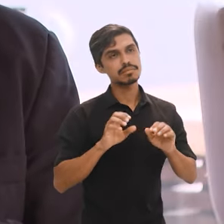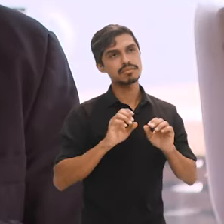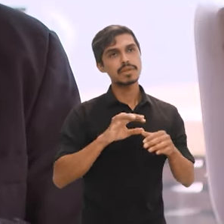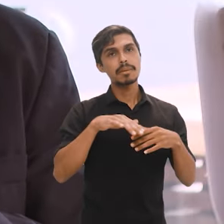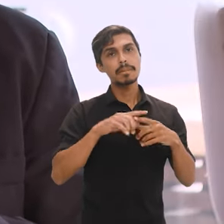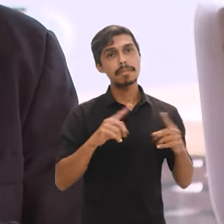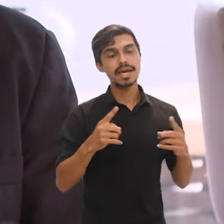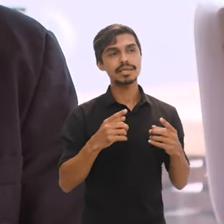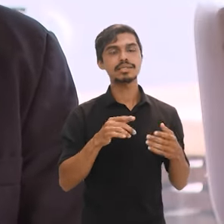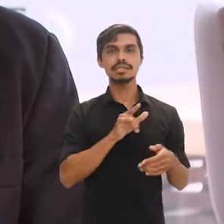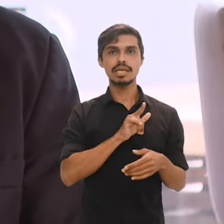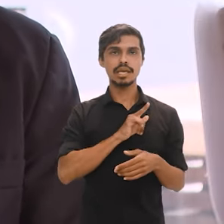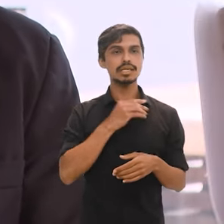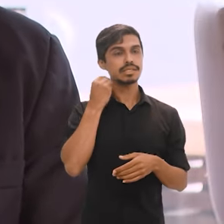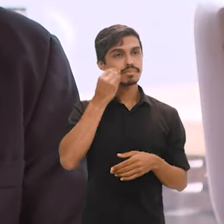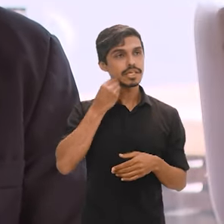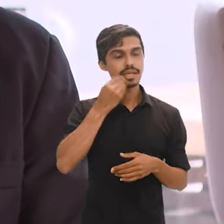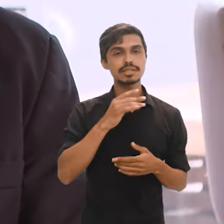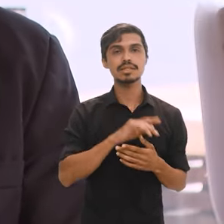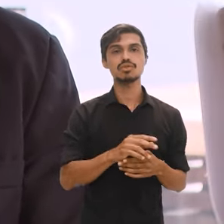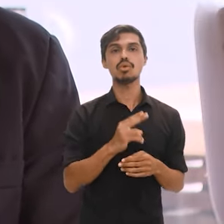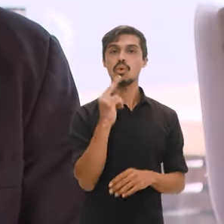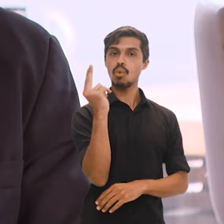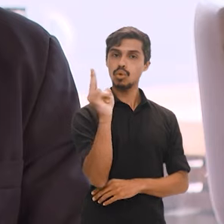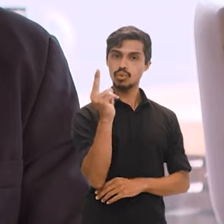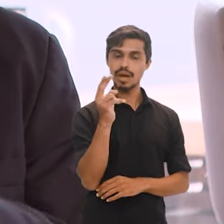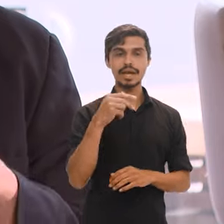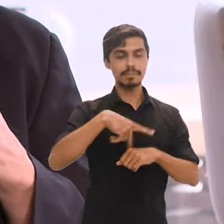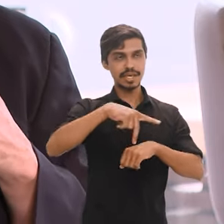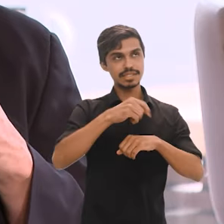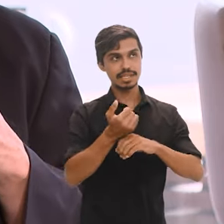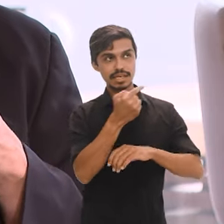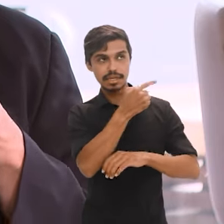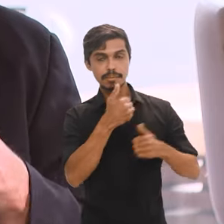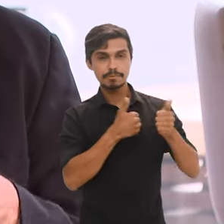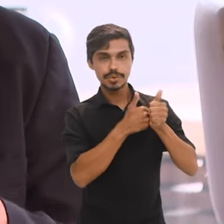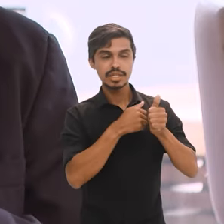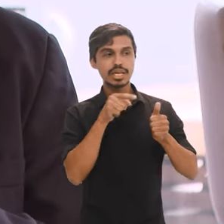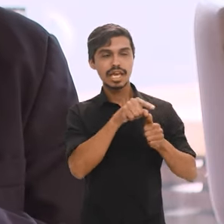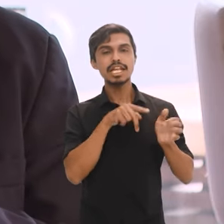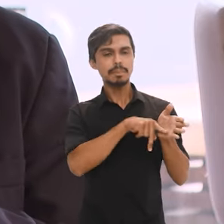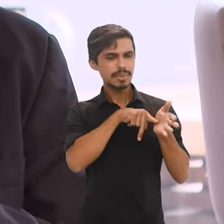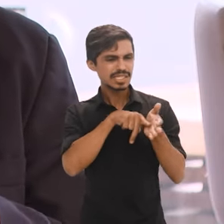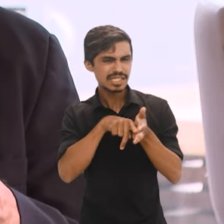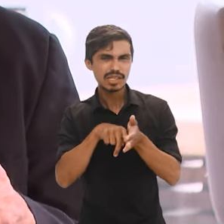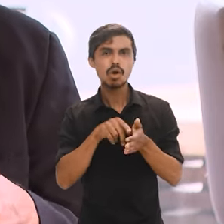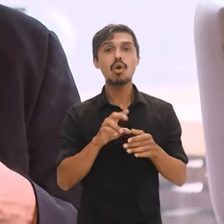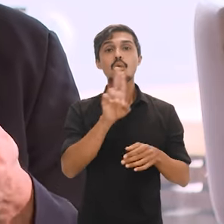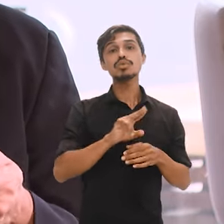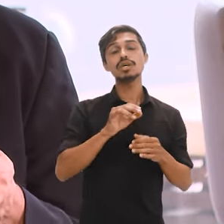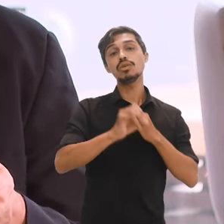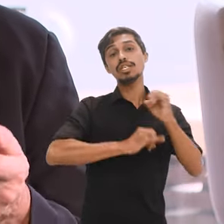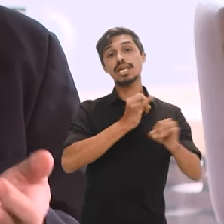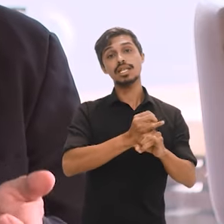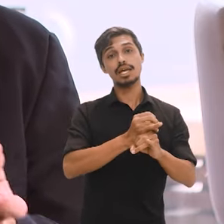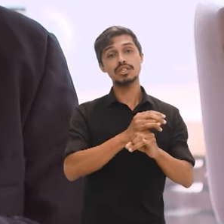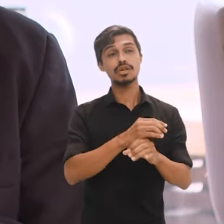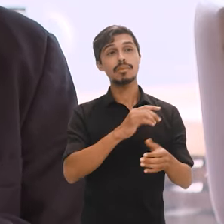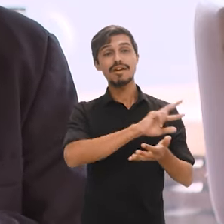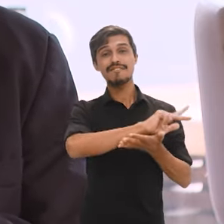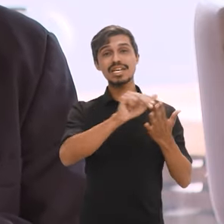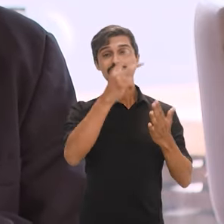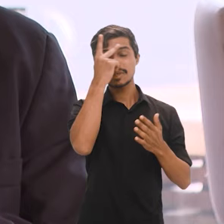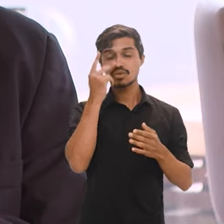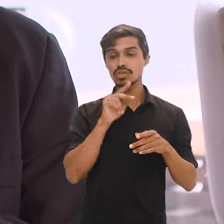alguns países, mesmo o Uruguai, que fez o censo recentemente, em uma parte importante da população respondeu online, respondeu